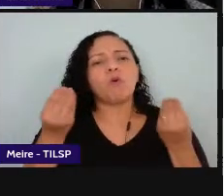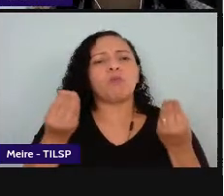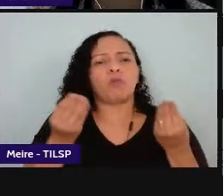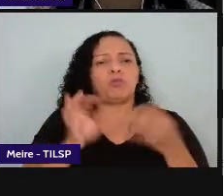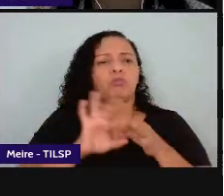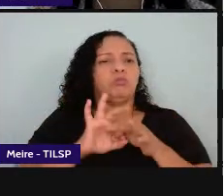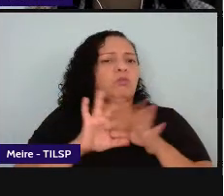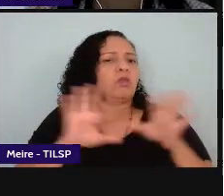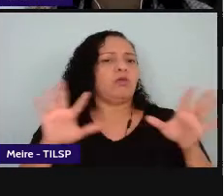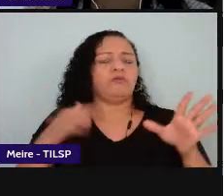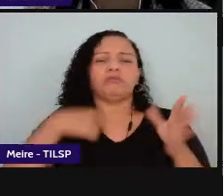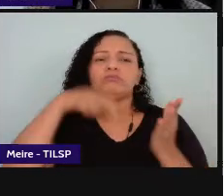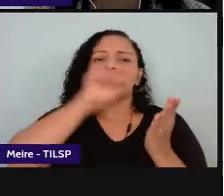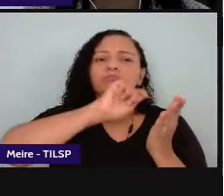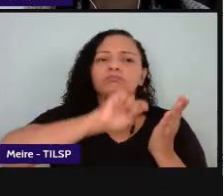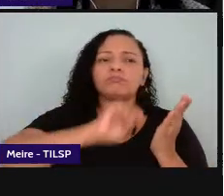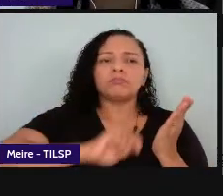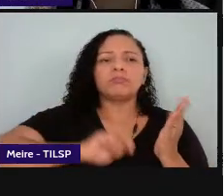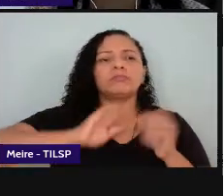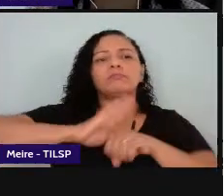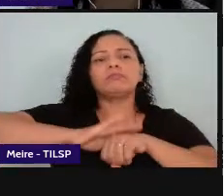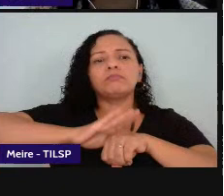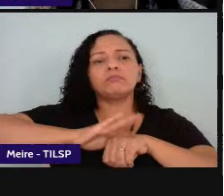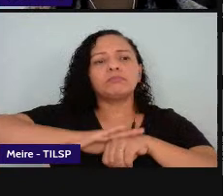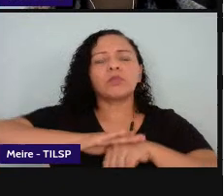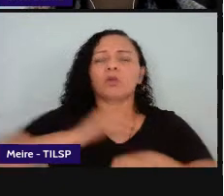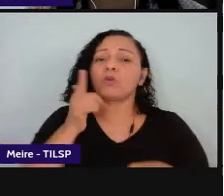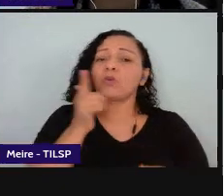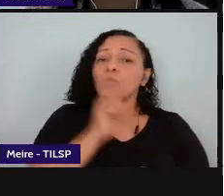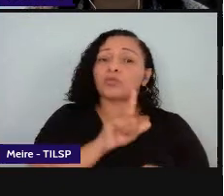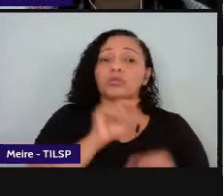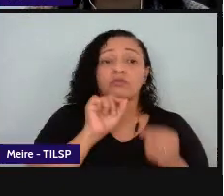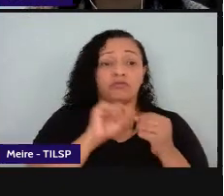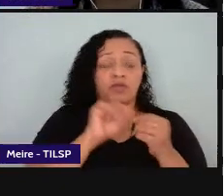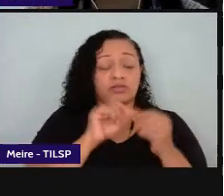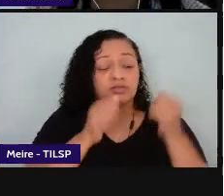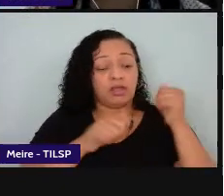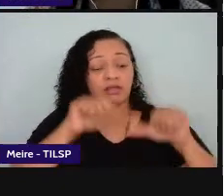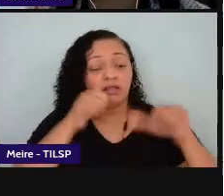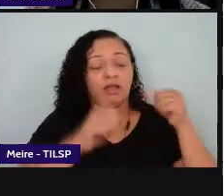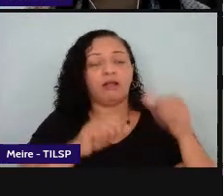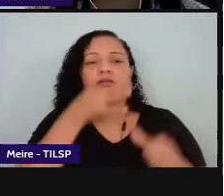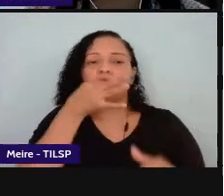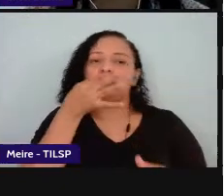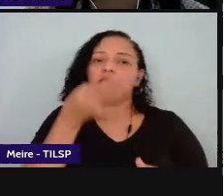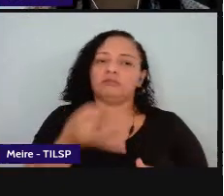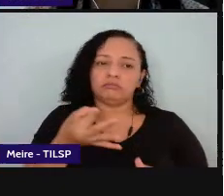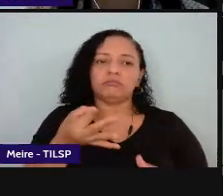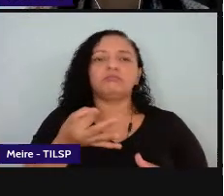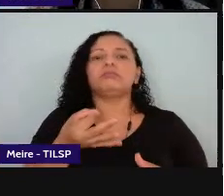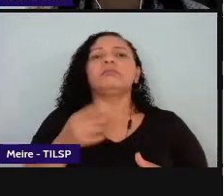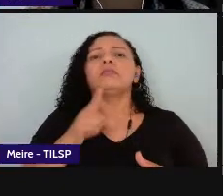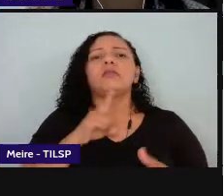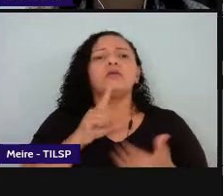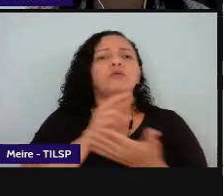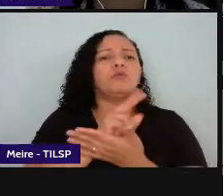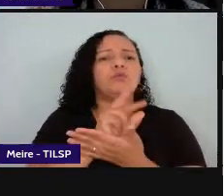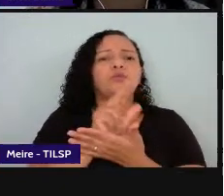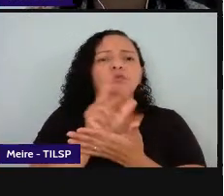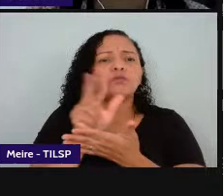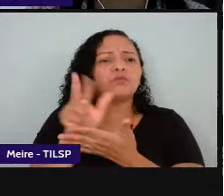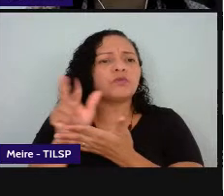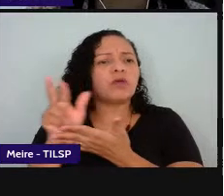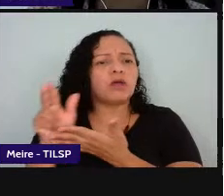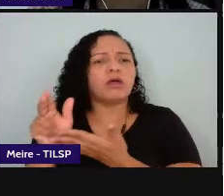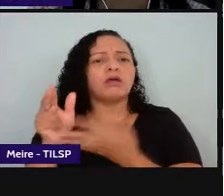de eu possuir essa autoria de eu conseguir fazer uma análise crítica de multimídia que corresponde às capacidades